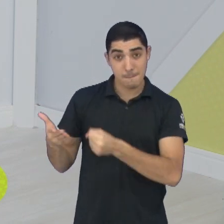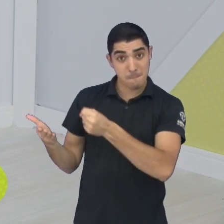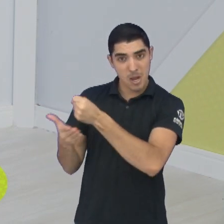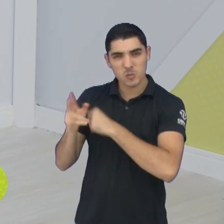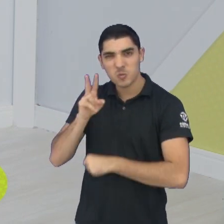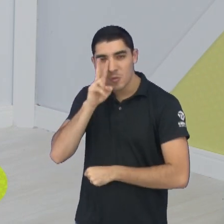águias de São José.